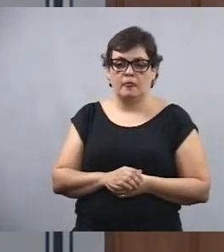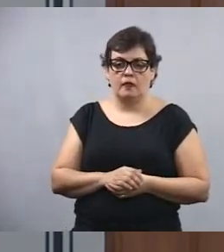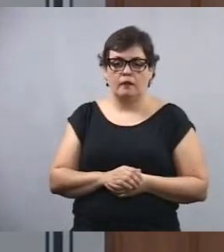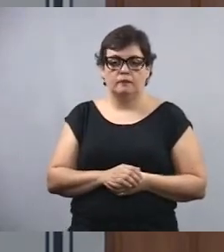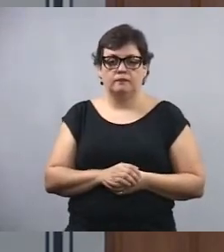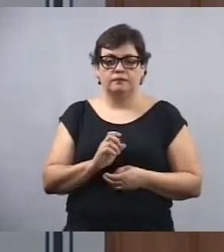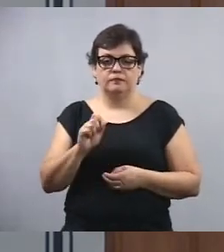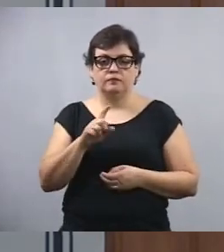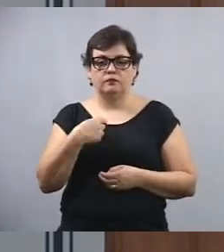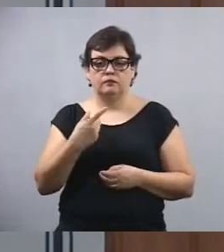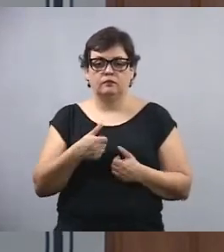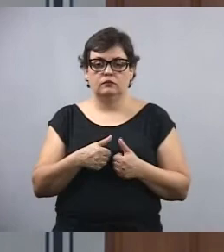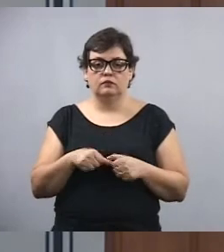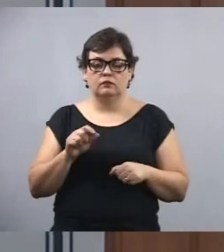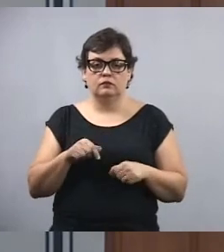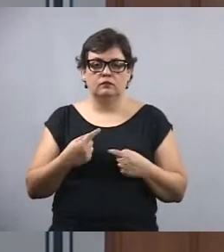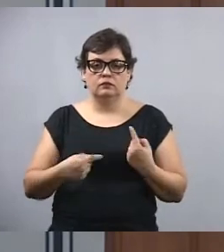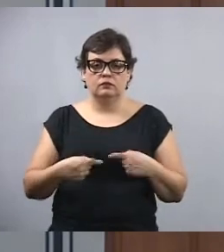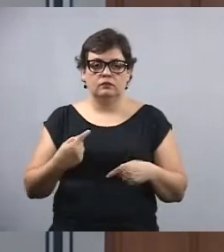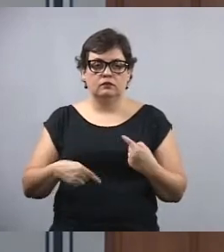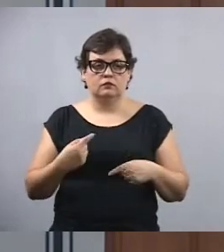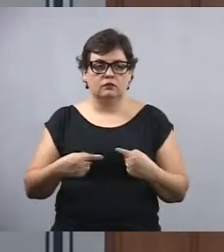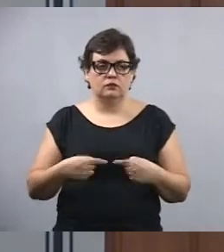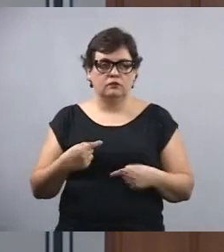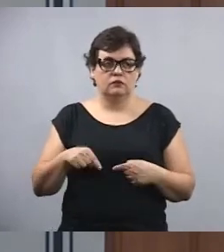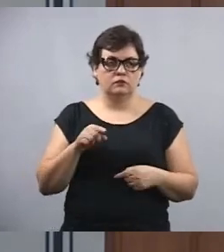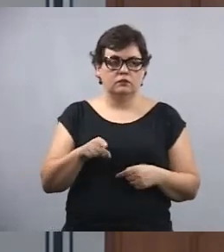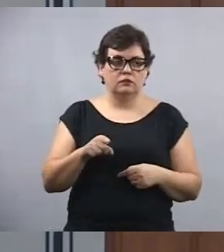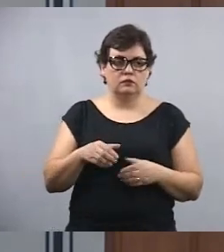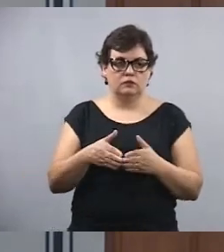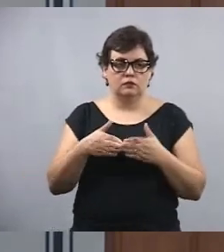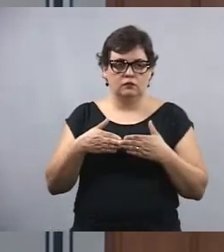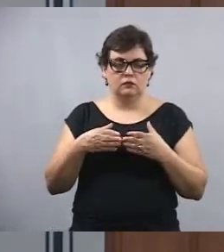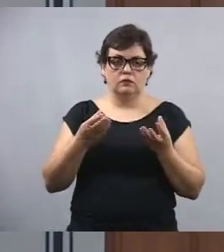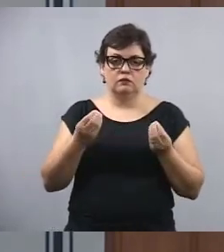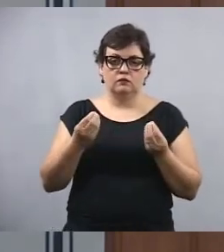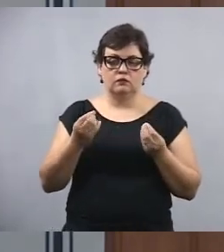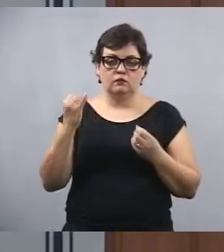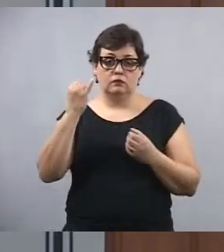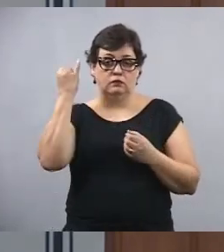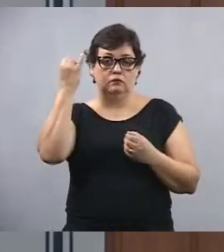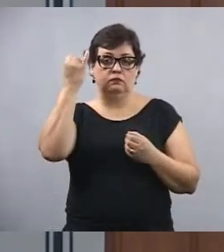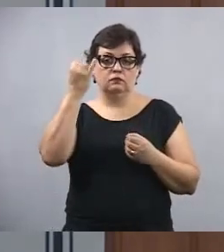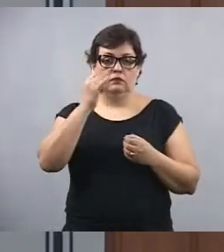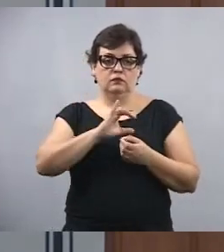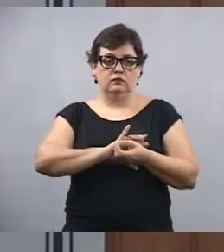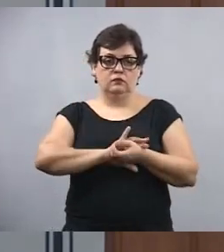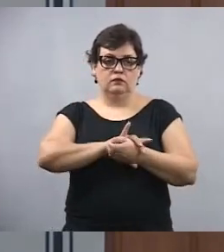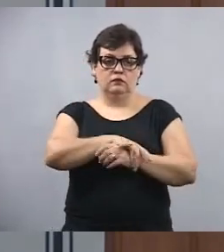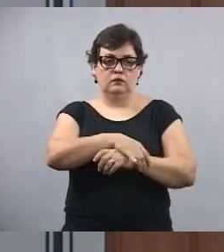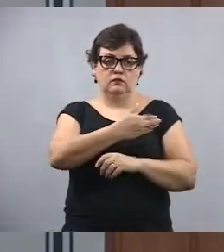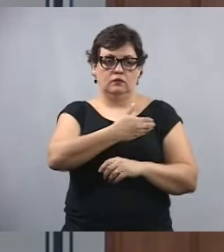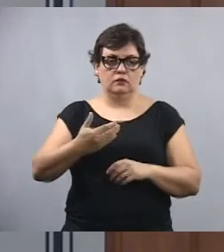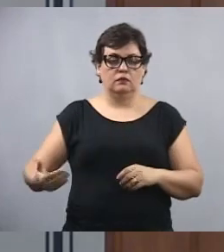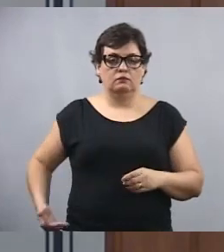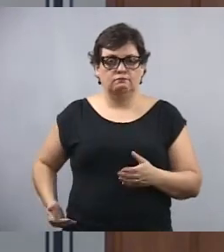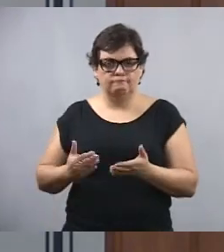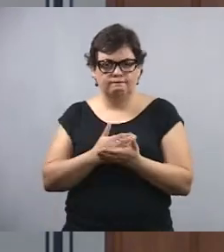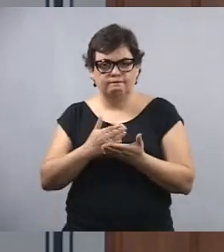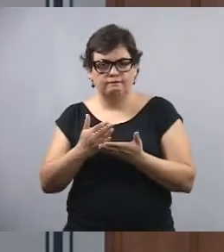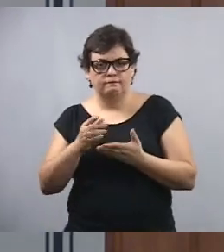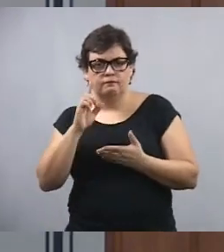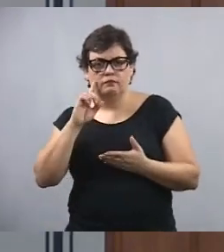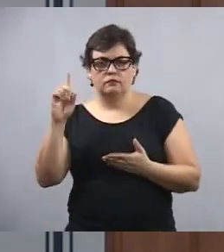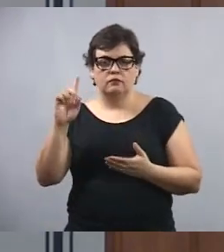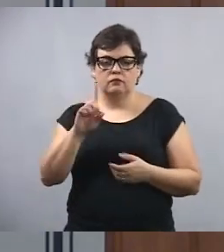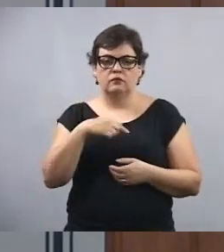estamos aqui discutindo esse requerimento, que eu falo que é de grande importância. Segurança pública hoje, a cada dia, a cada momento,